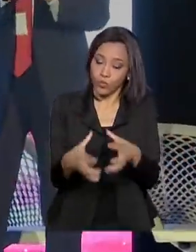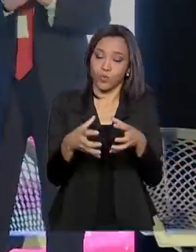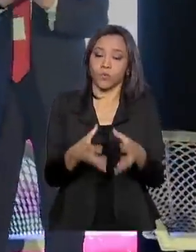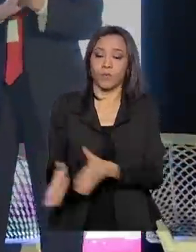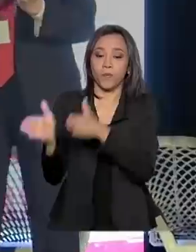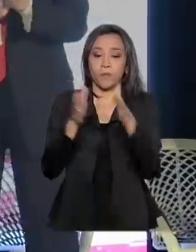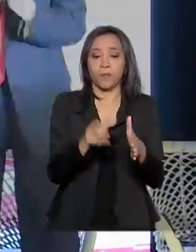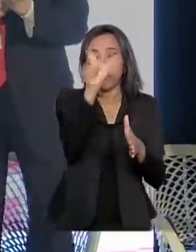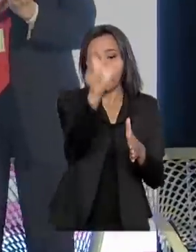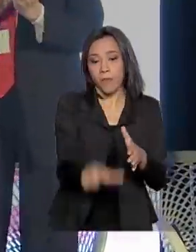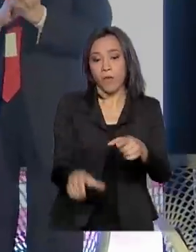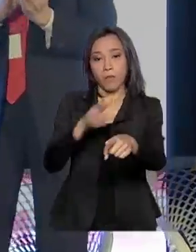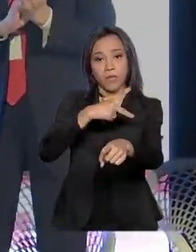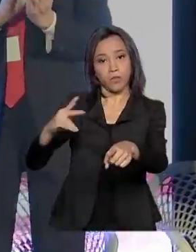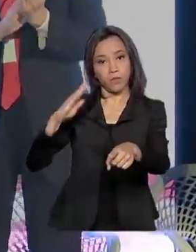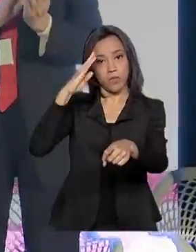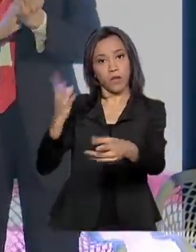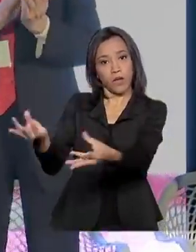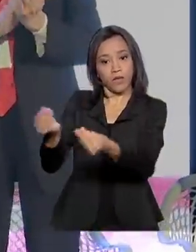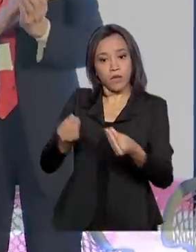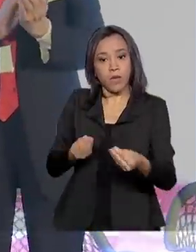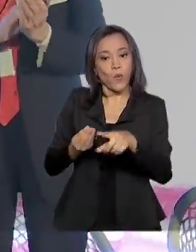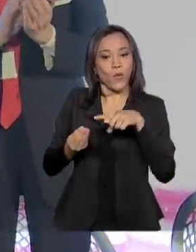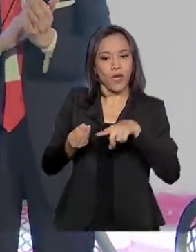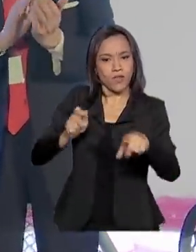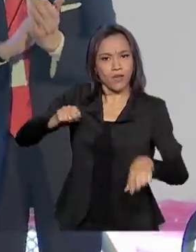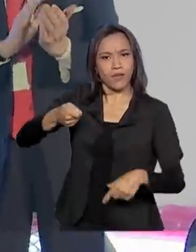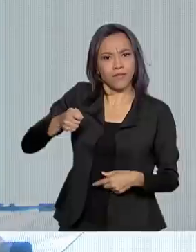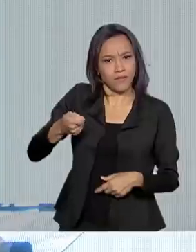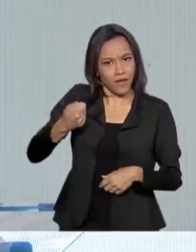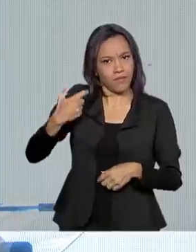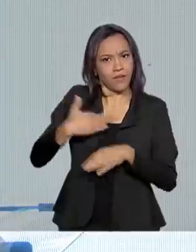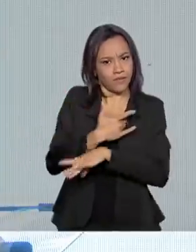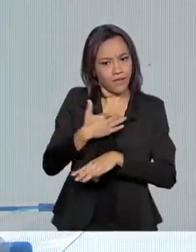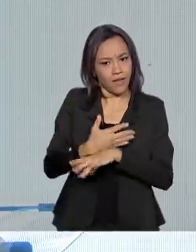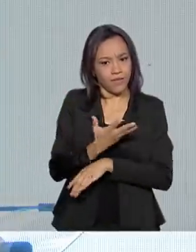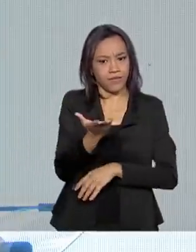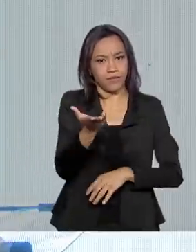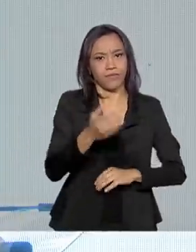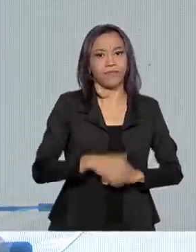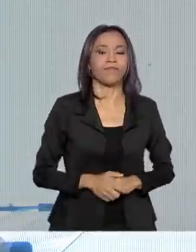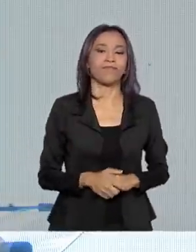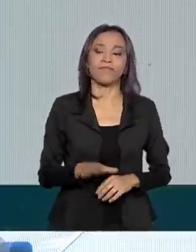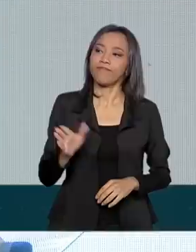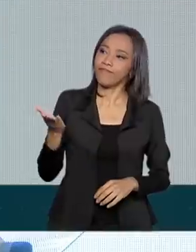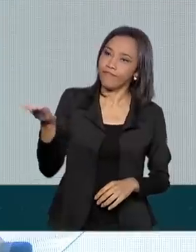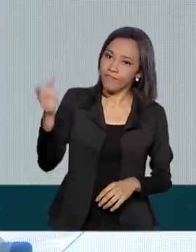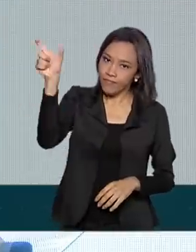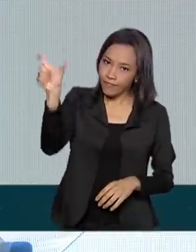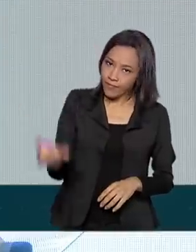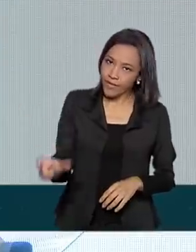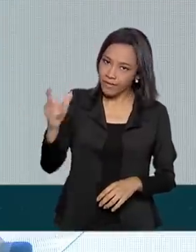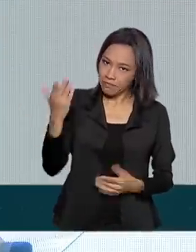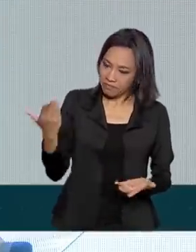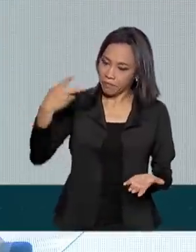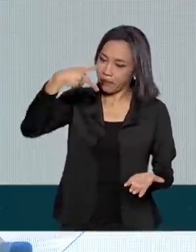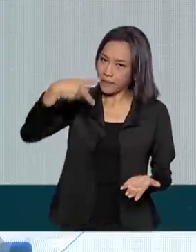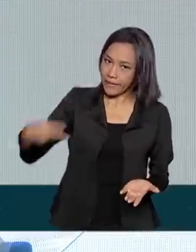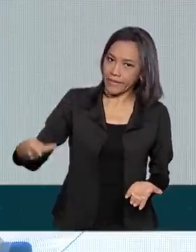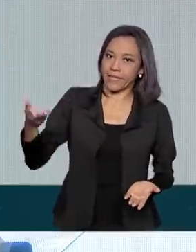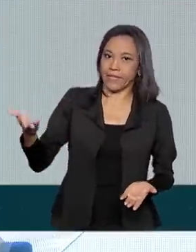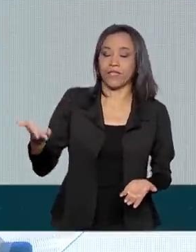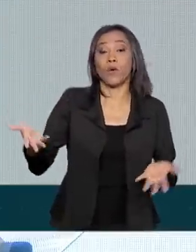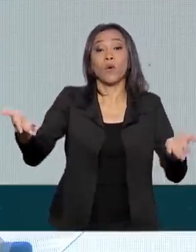recebeu das mãos do prefeito de Miami as chaves da cidade. Senhor presidente, hoje é um dia